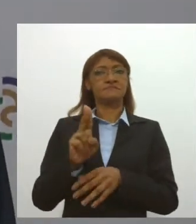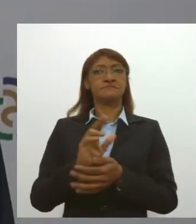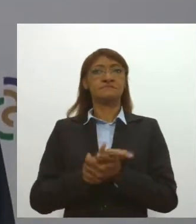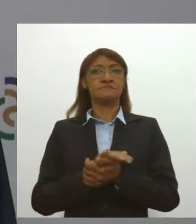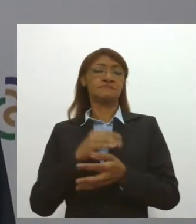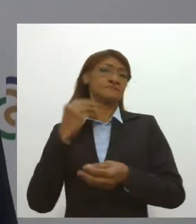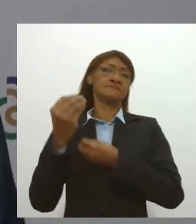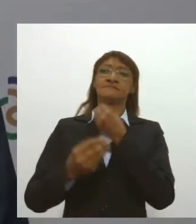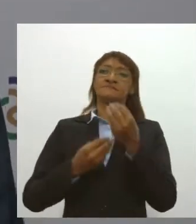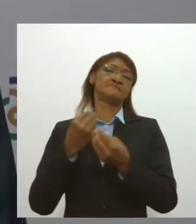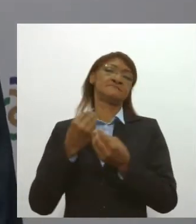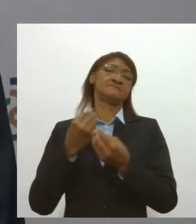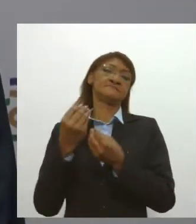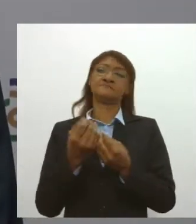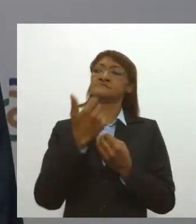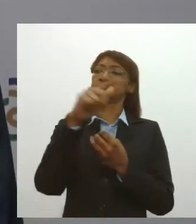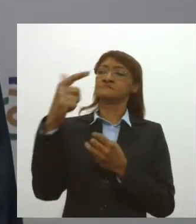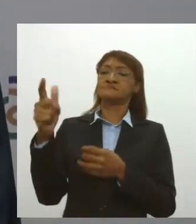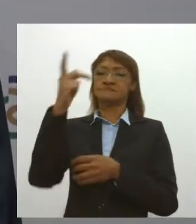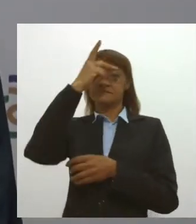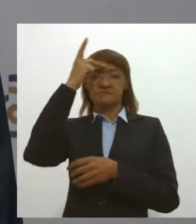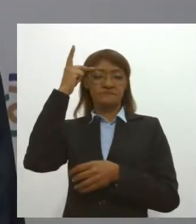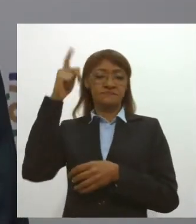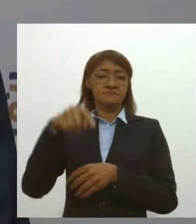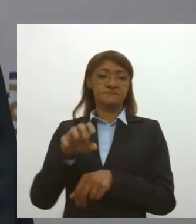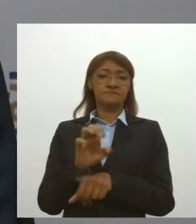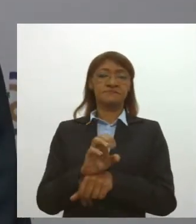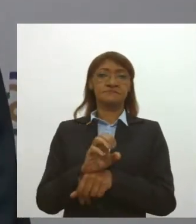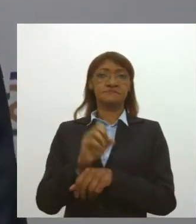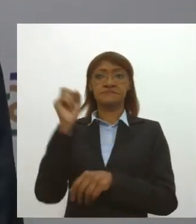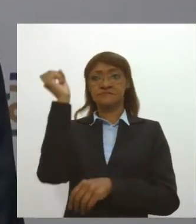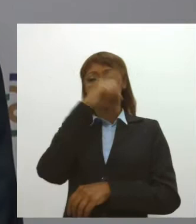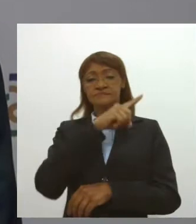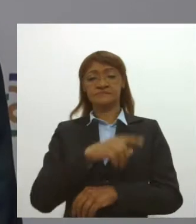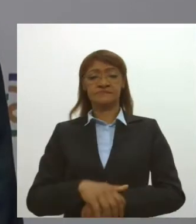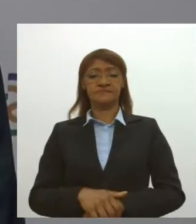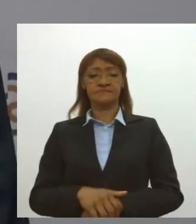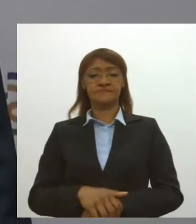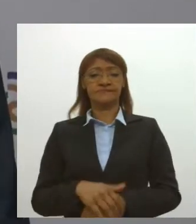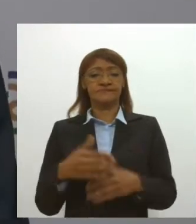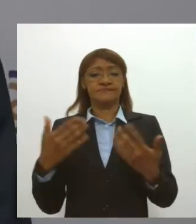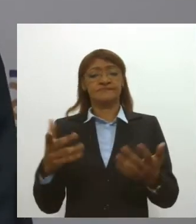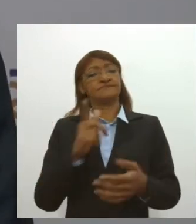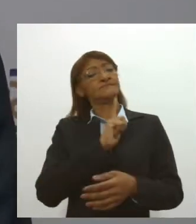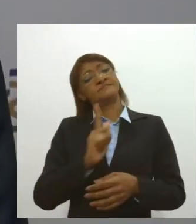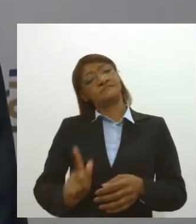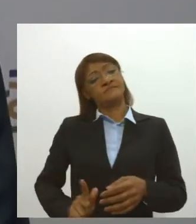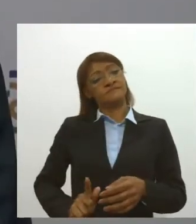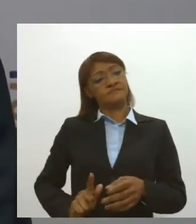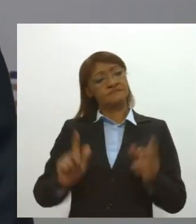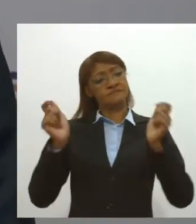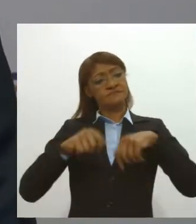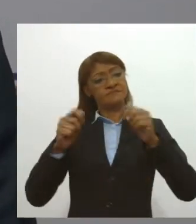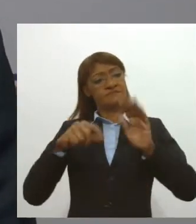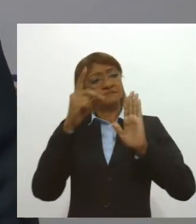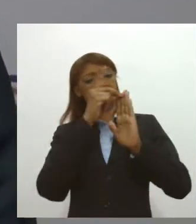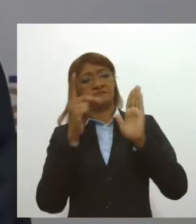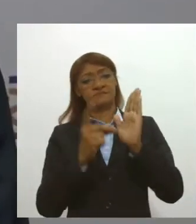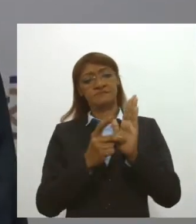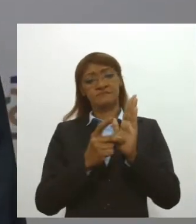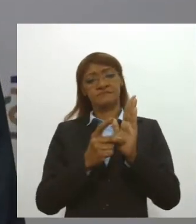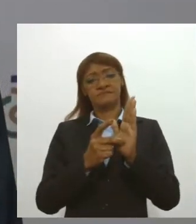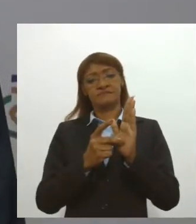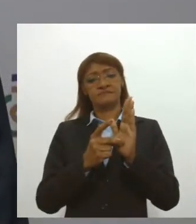os demais setores aqui do estado de Sergipe que estão passando dificuldades, porque não adianta o governador fazer decretos restringindo